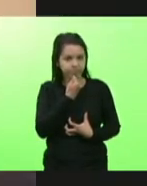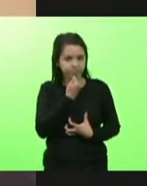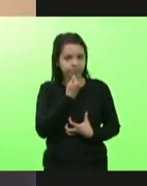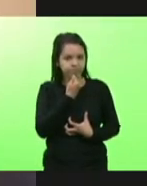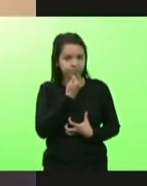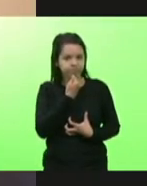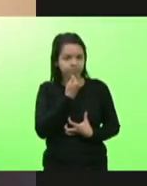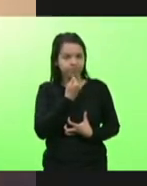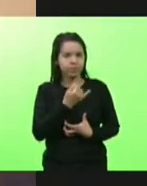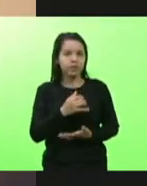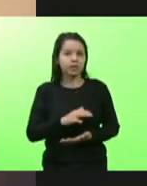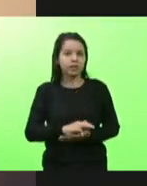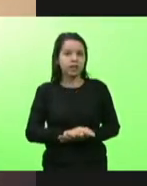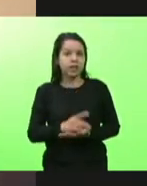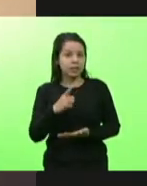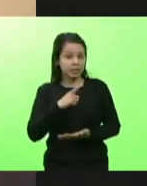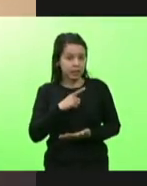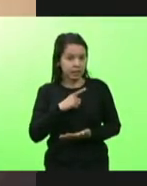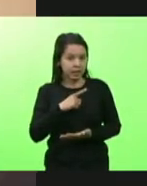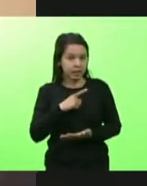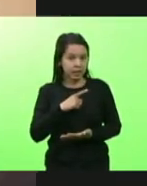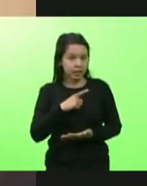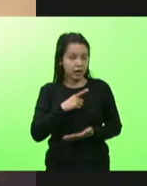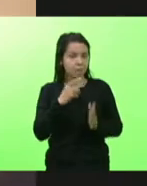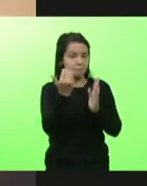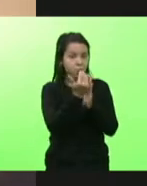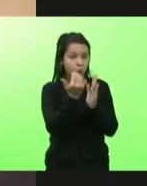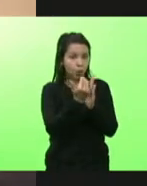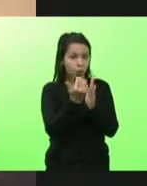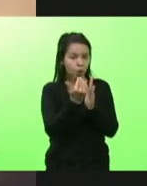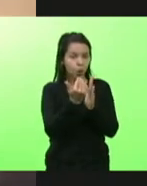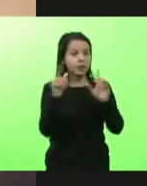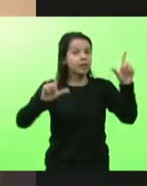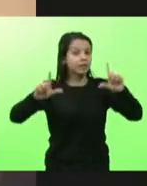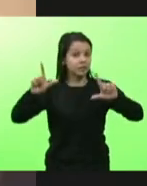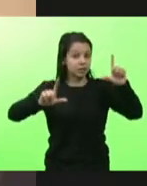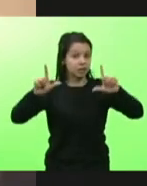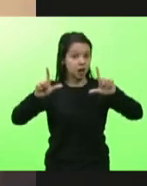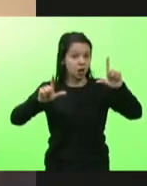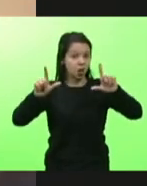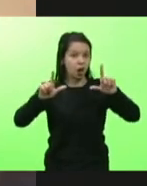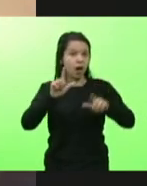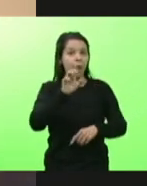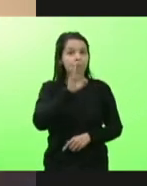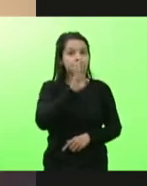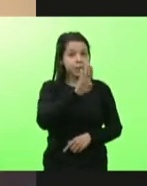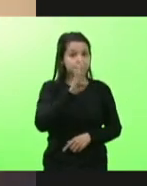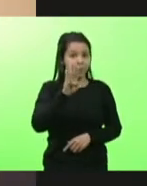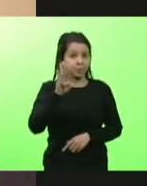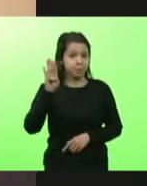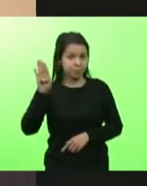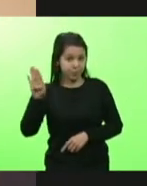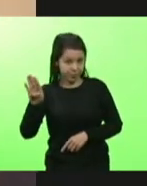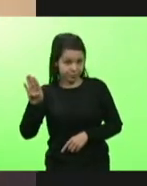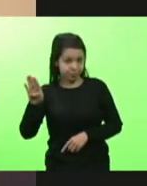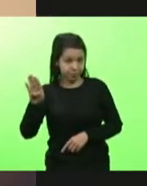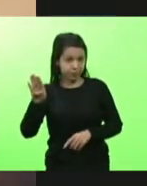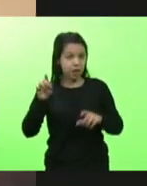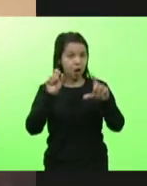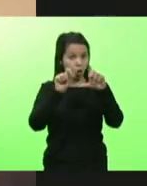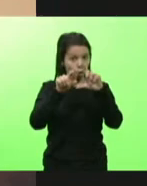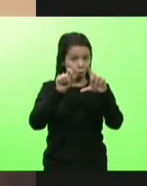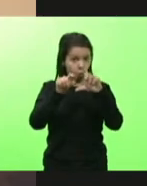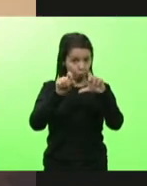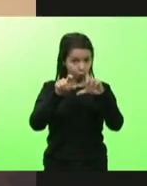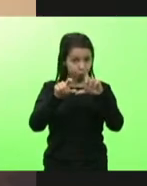tem um programa da Rede Globo que se chama o Big Brother Brasil BBB e